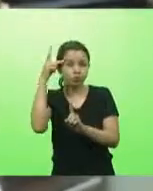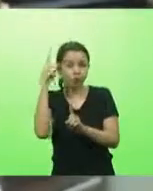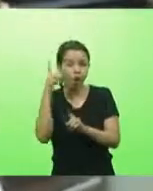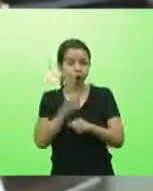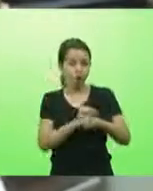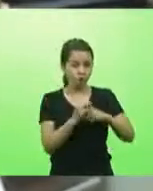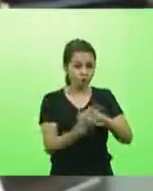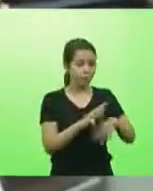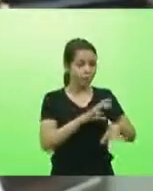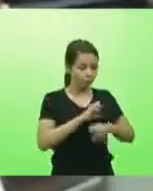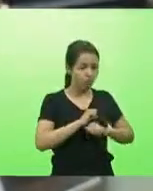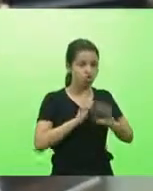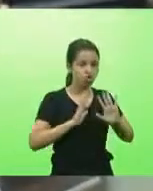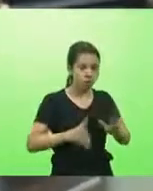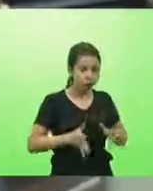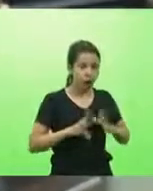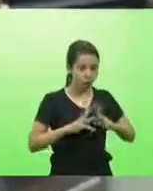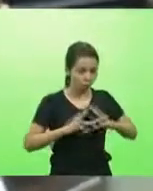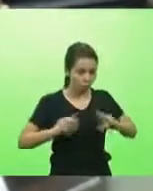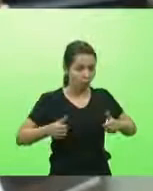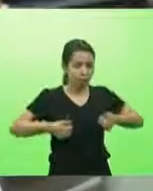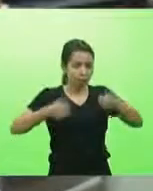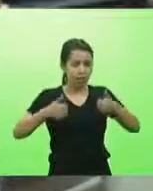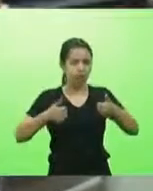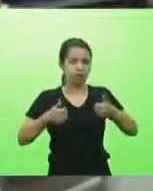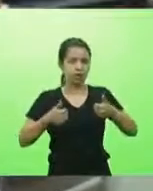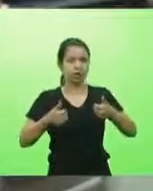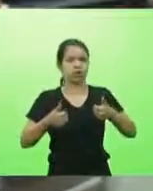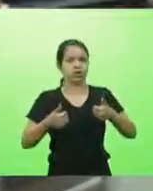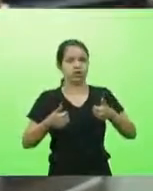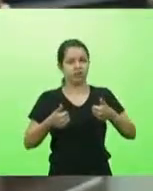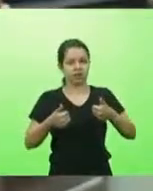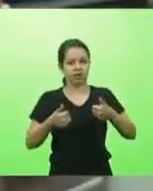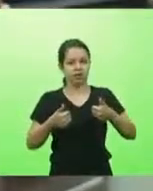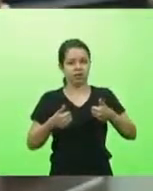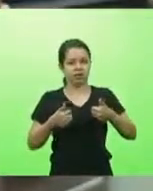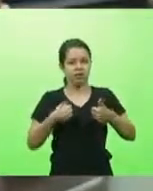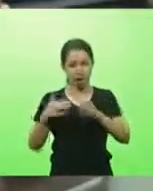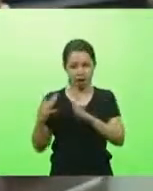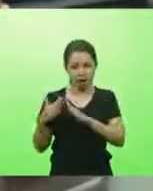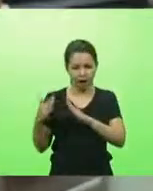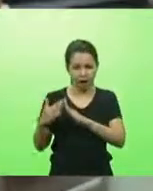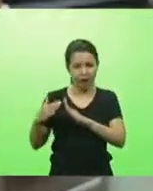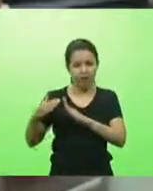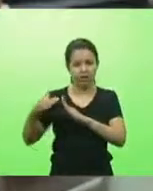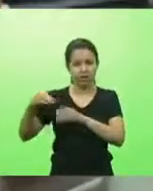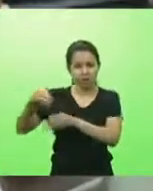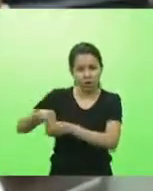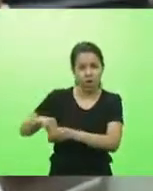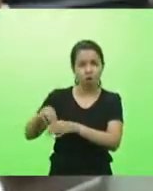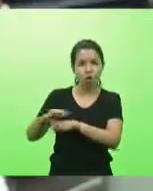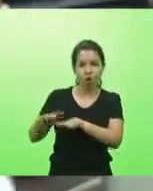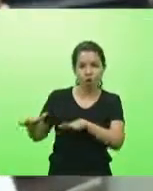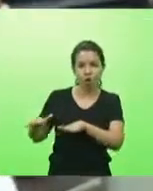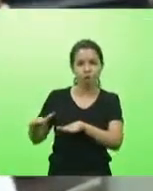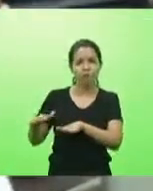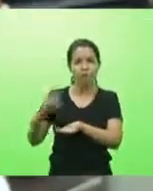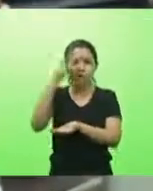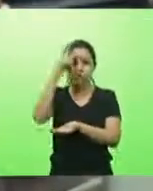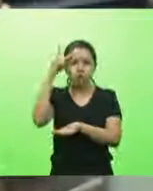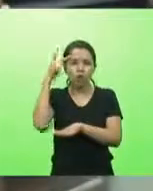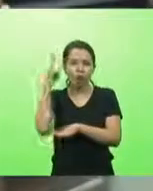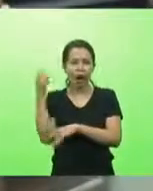o covid-19 não o covid-19 só o dom que ficou em casa aquele mas menos grave